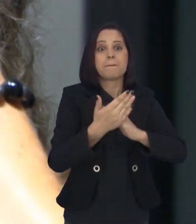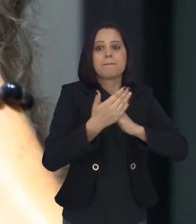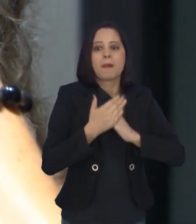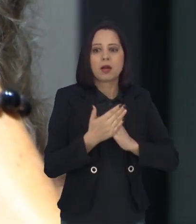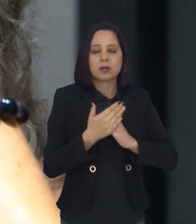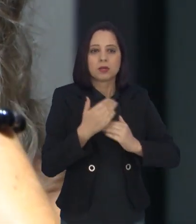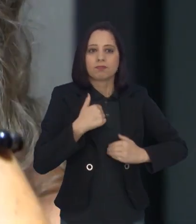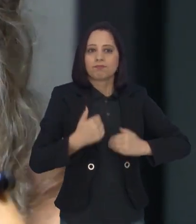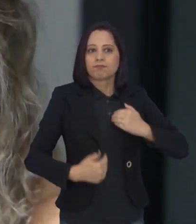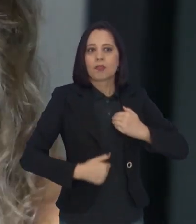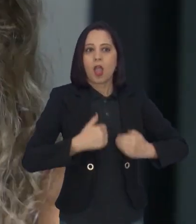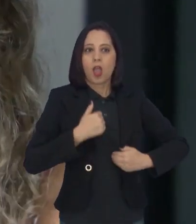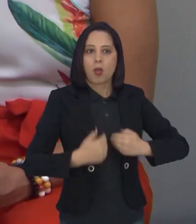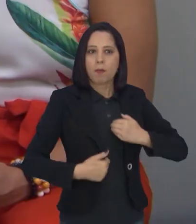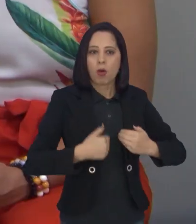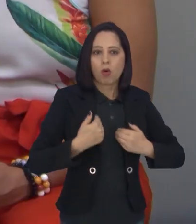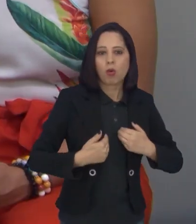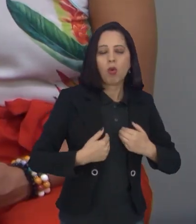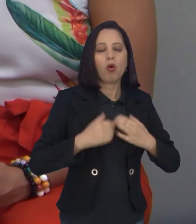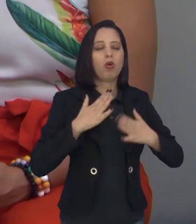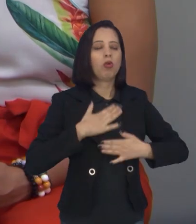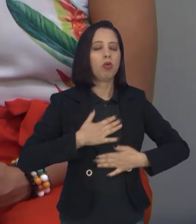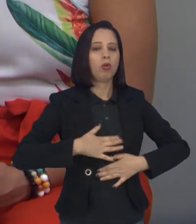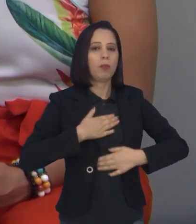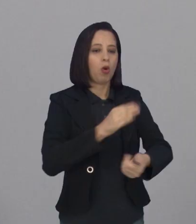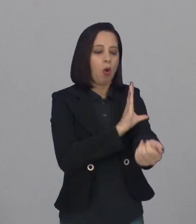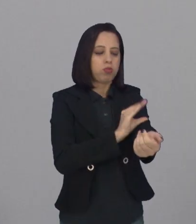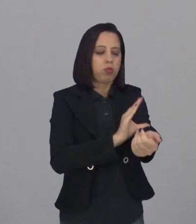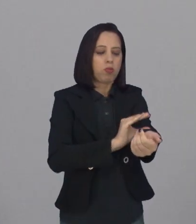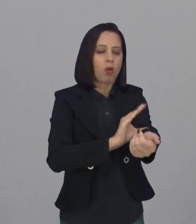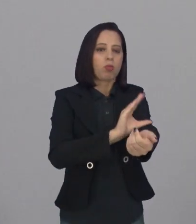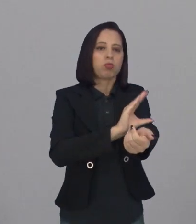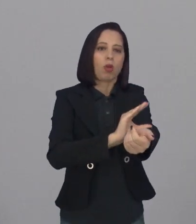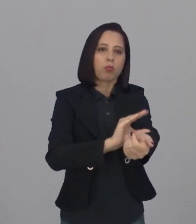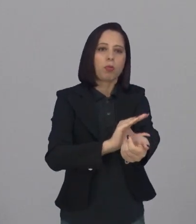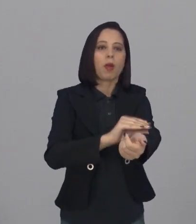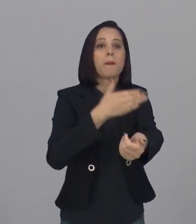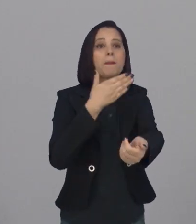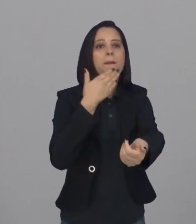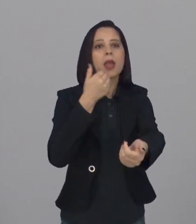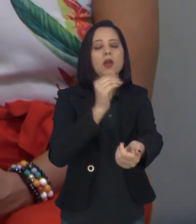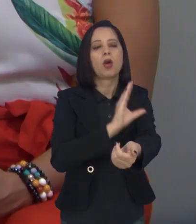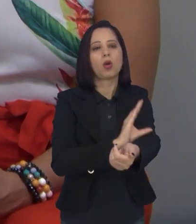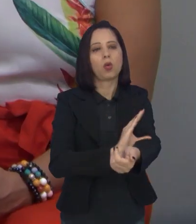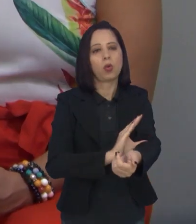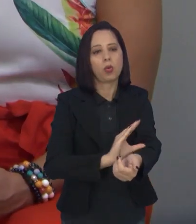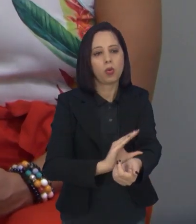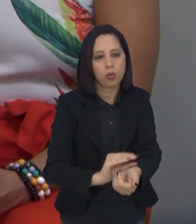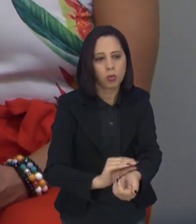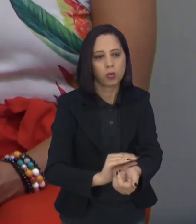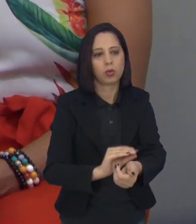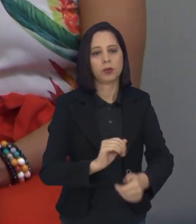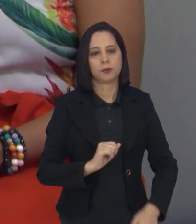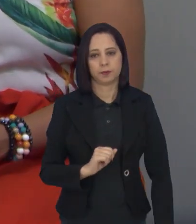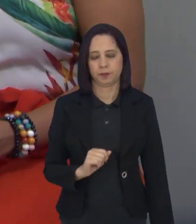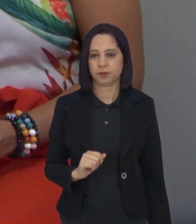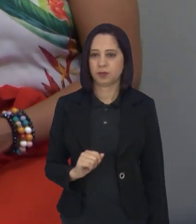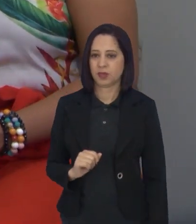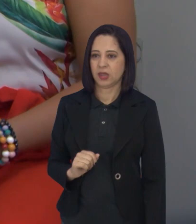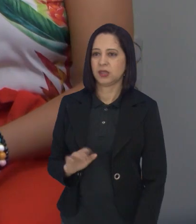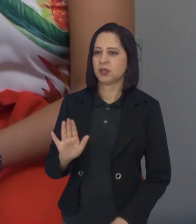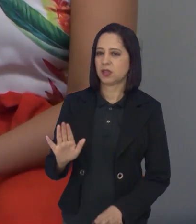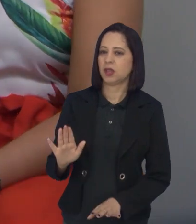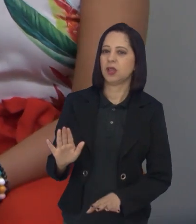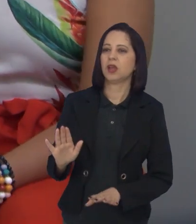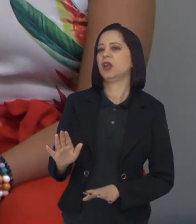que ajuda na parte de relaxamento muscular, na parte de atenção. E Dani, o custo médio que